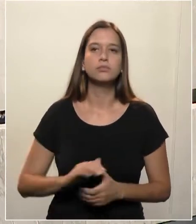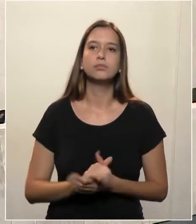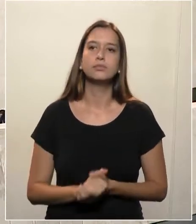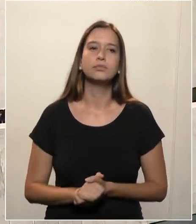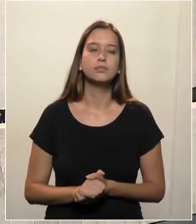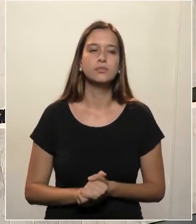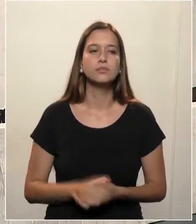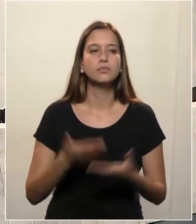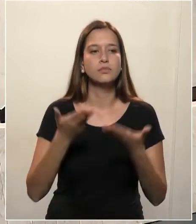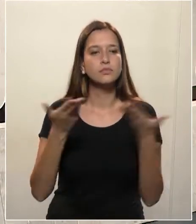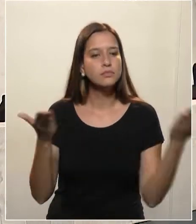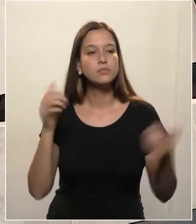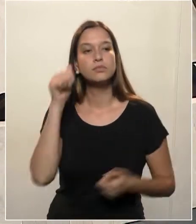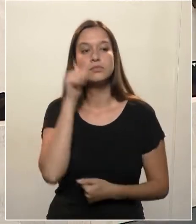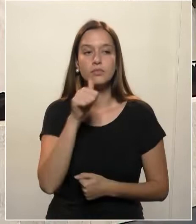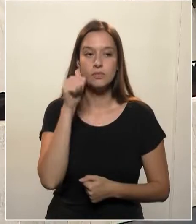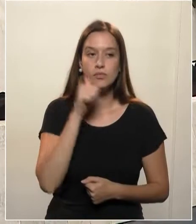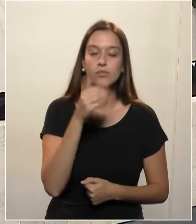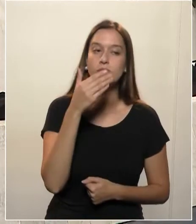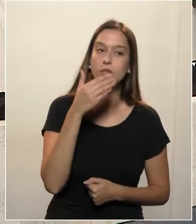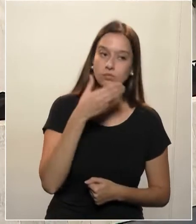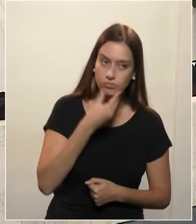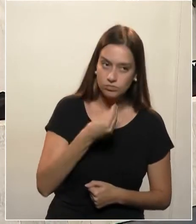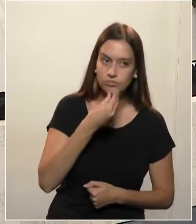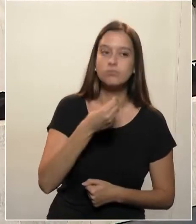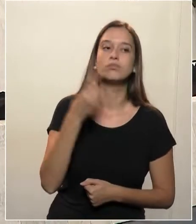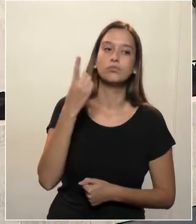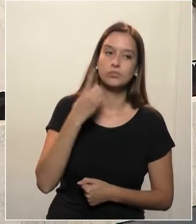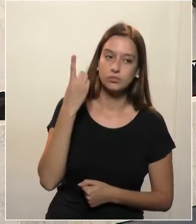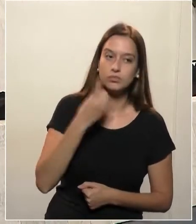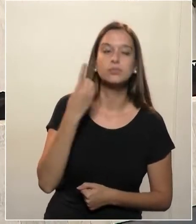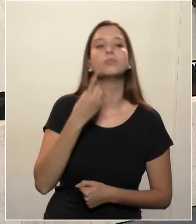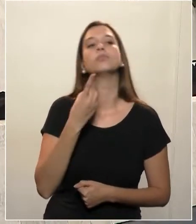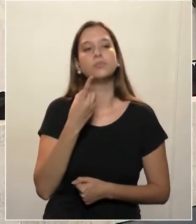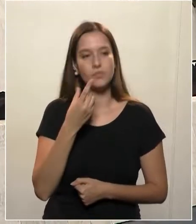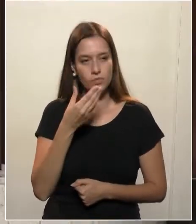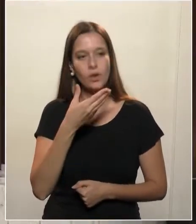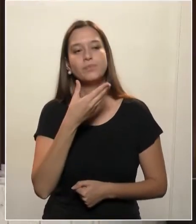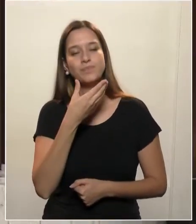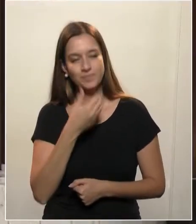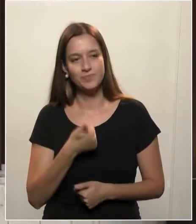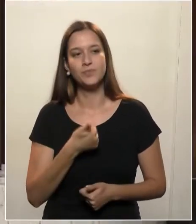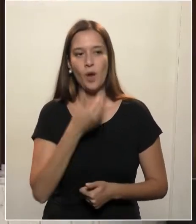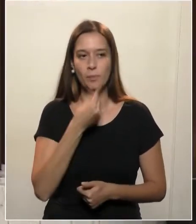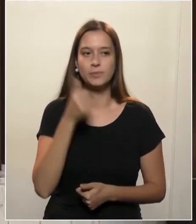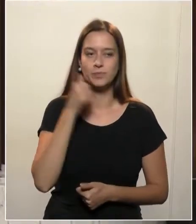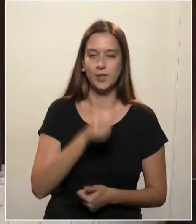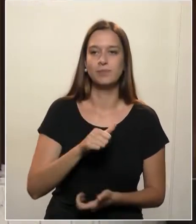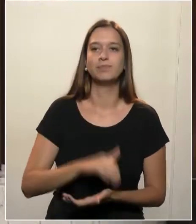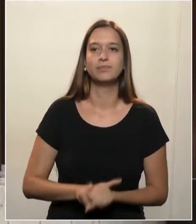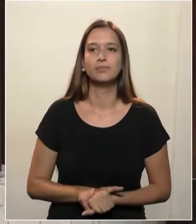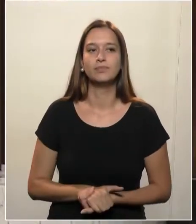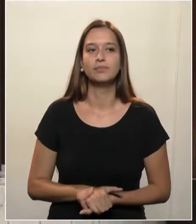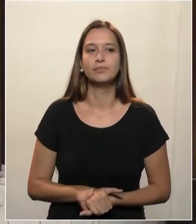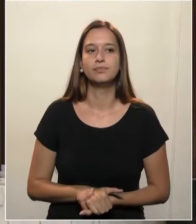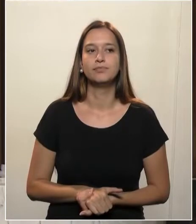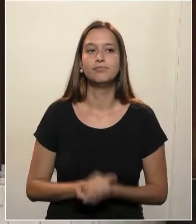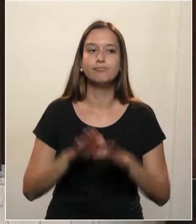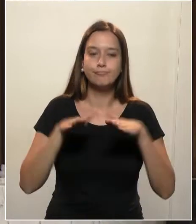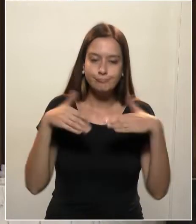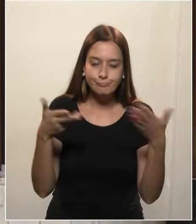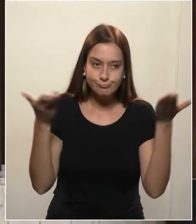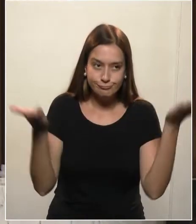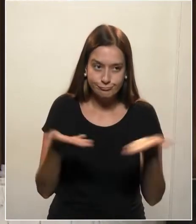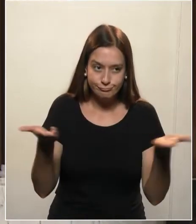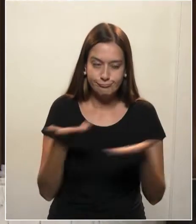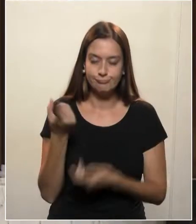senhoras deputadas, senhores deputados, estou vindo hoje aqui a essa tribuna